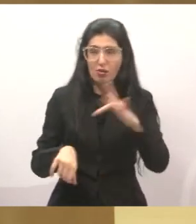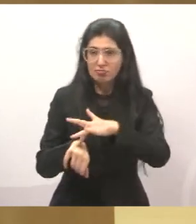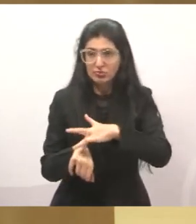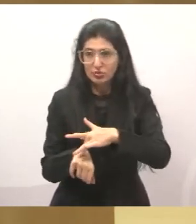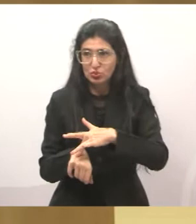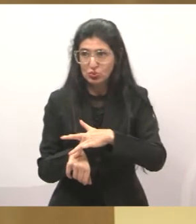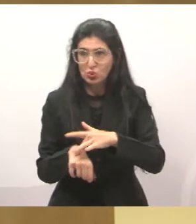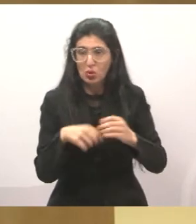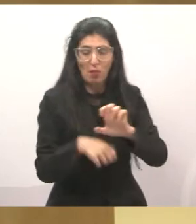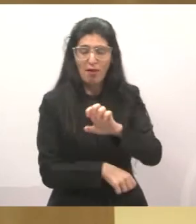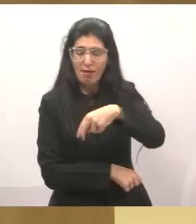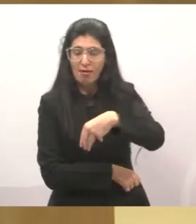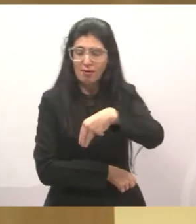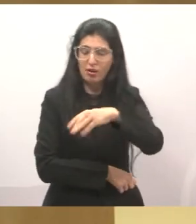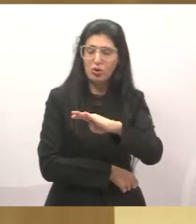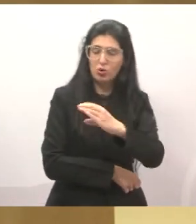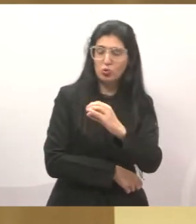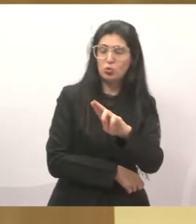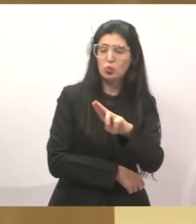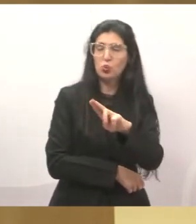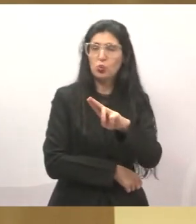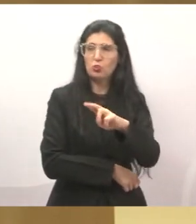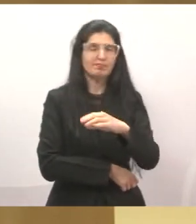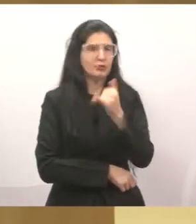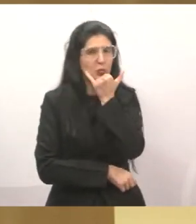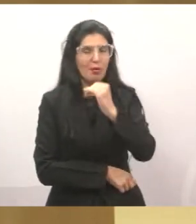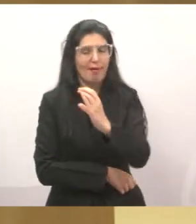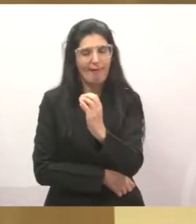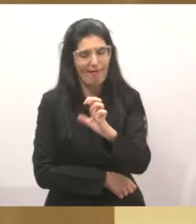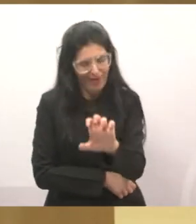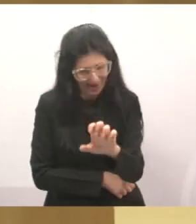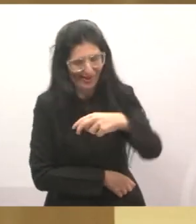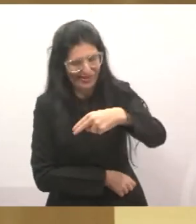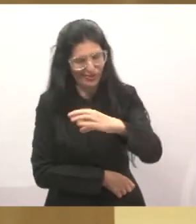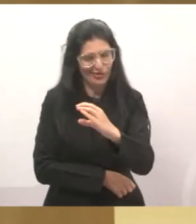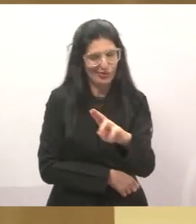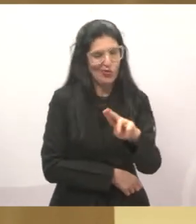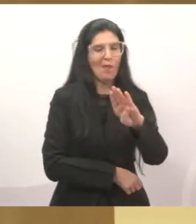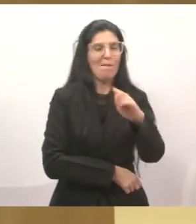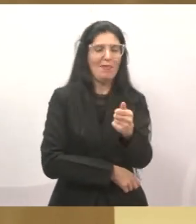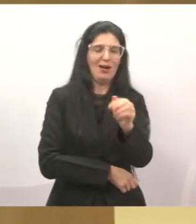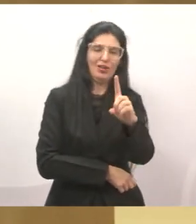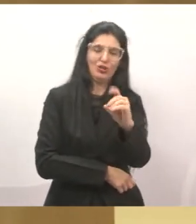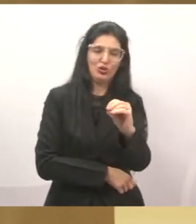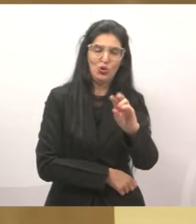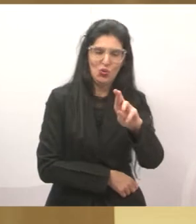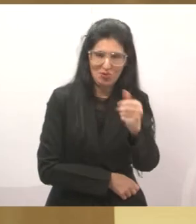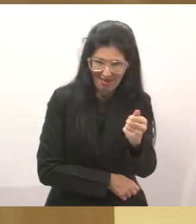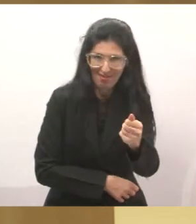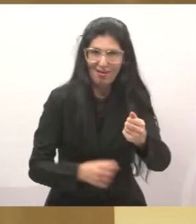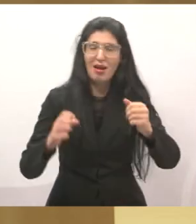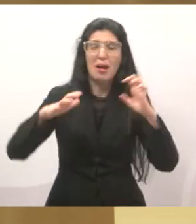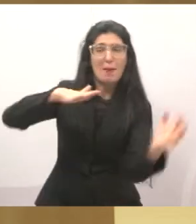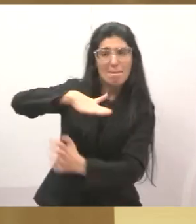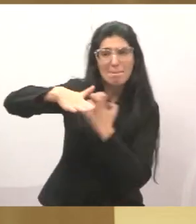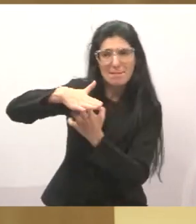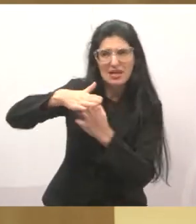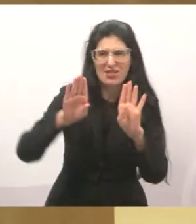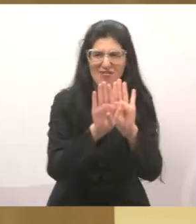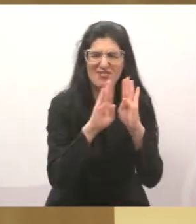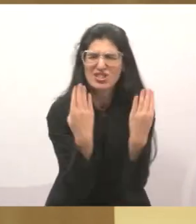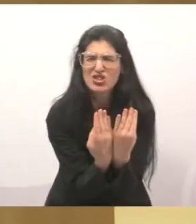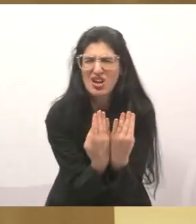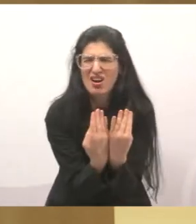retrocesso que esse governo promoveu no seu último ano de governo, fechar a incubadora de empresas. Um